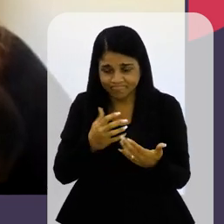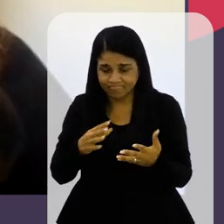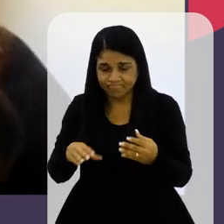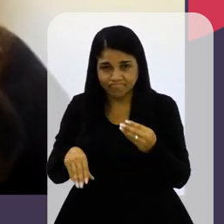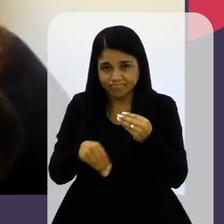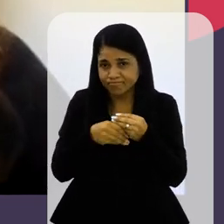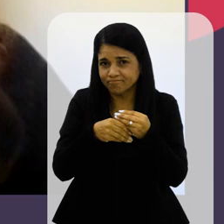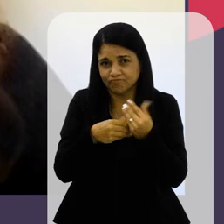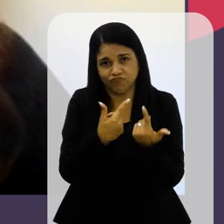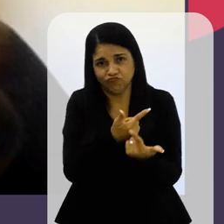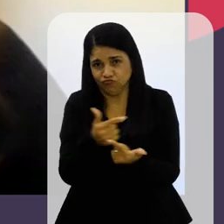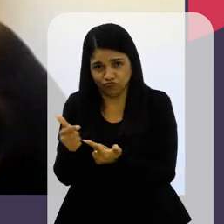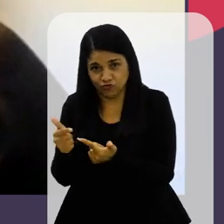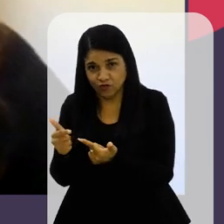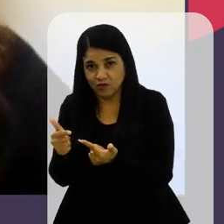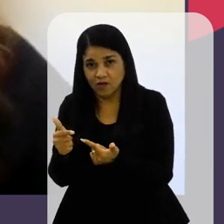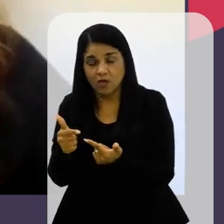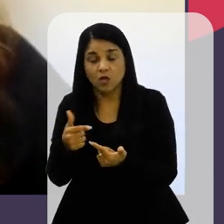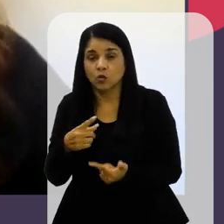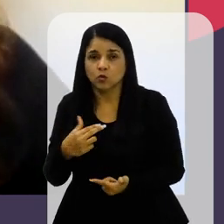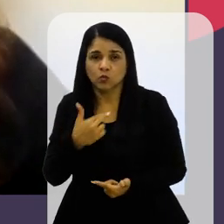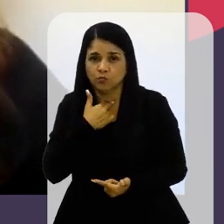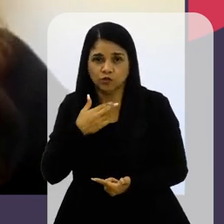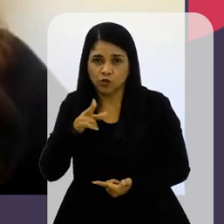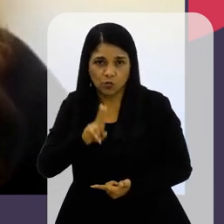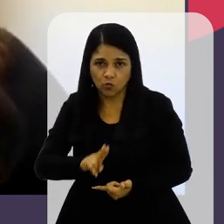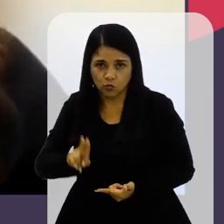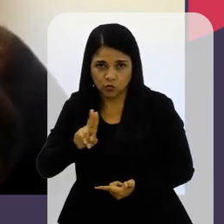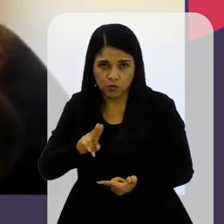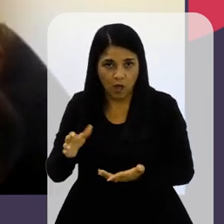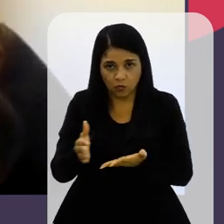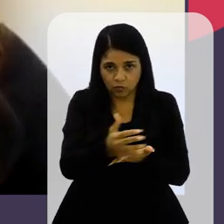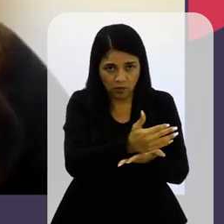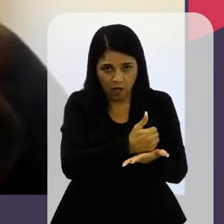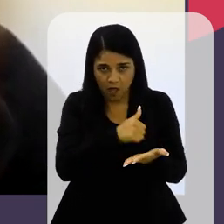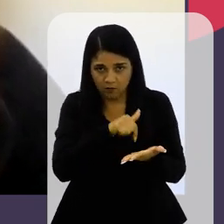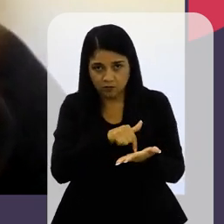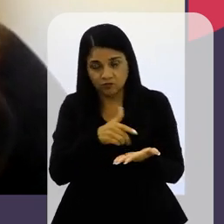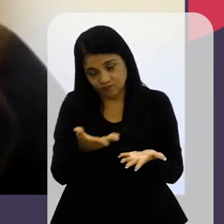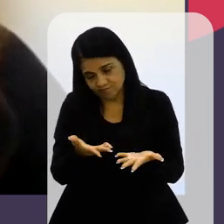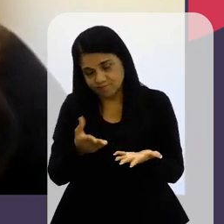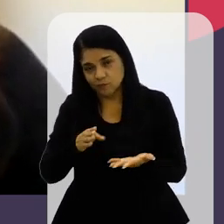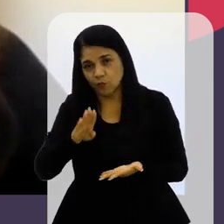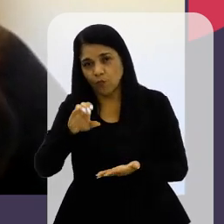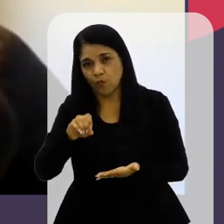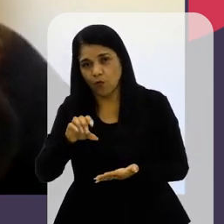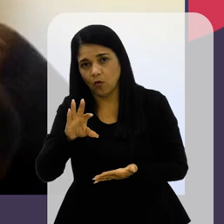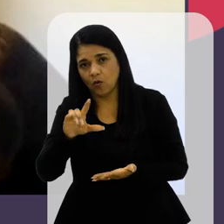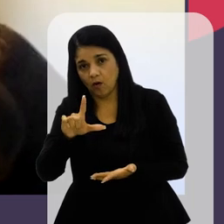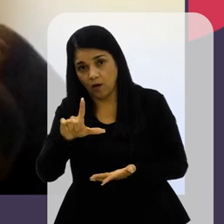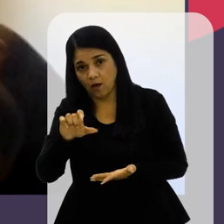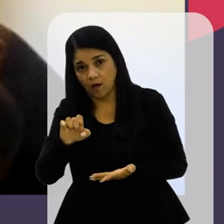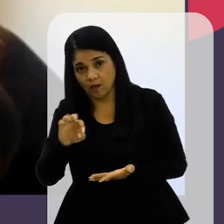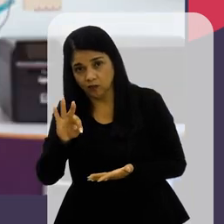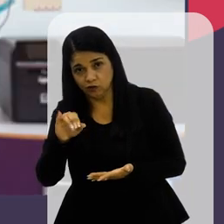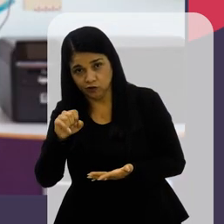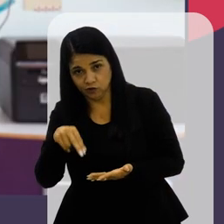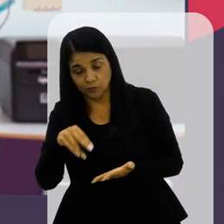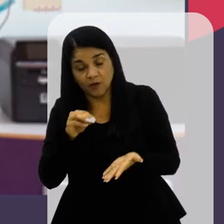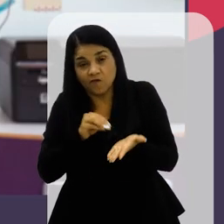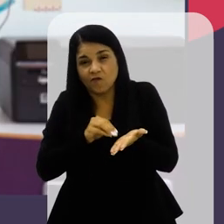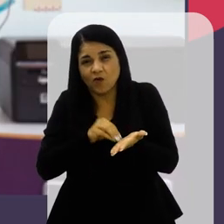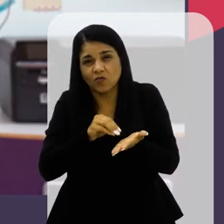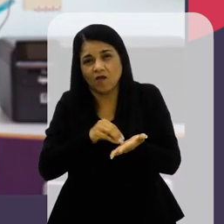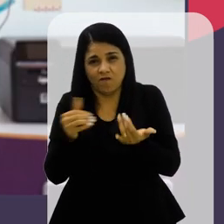Completas Então Eu tinha que Eu não poderia Utilizar O boletim Naquele momento